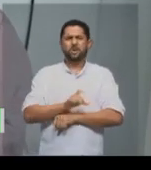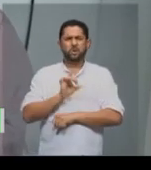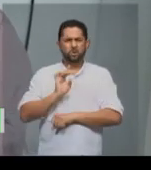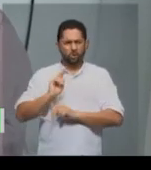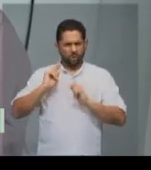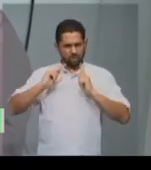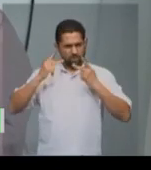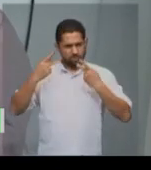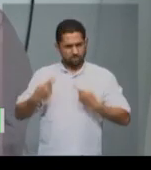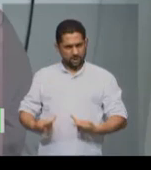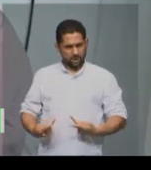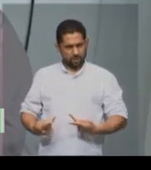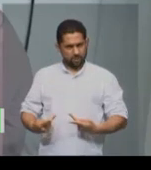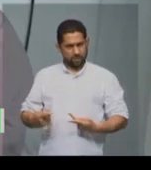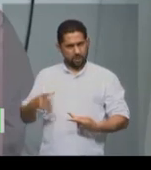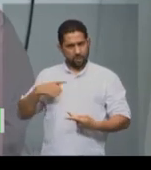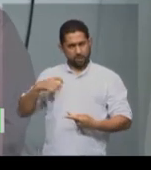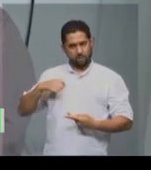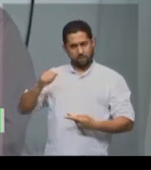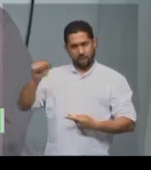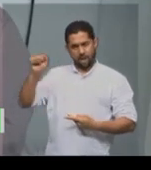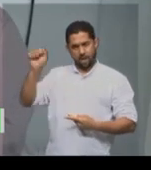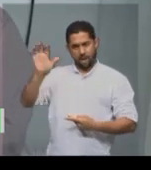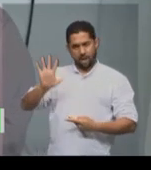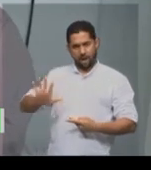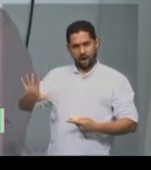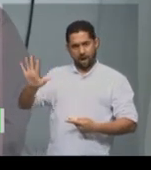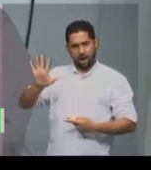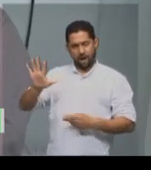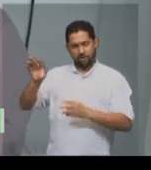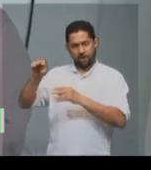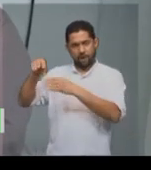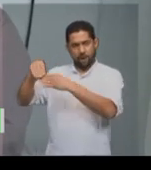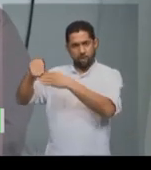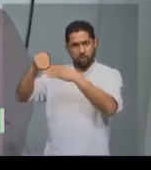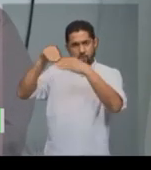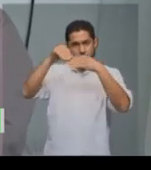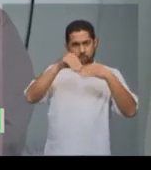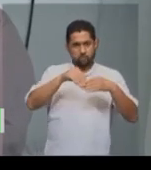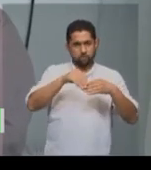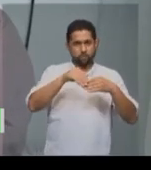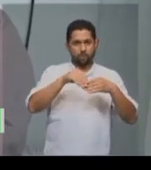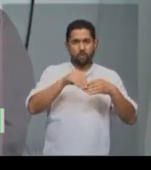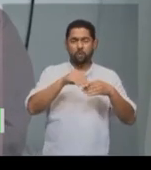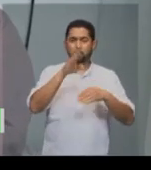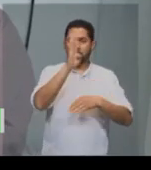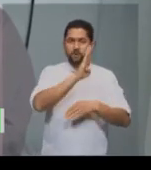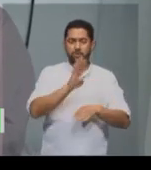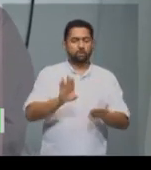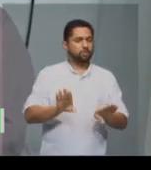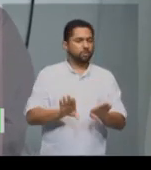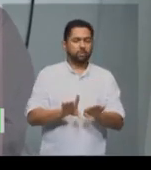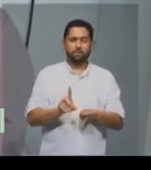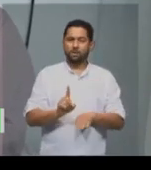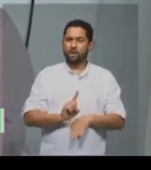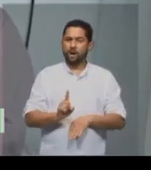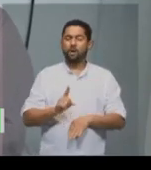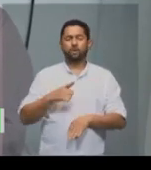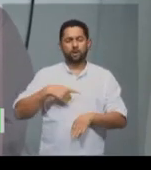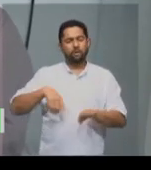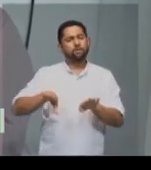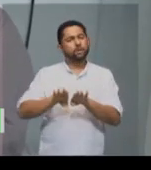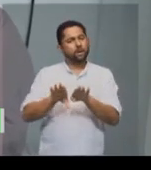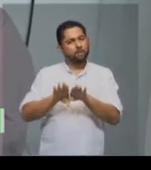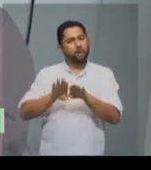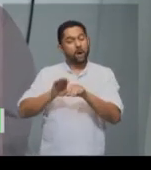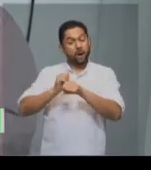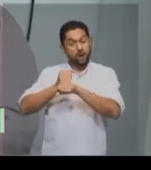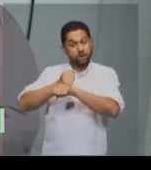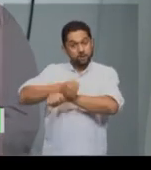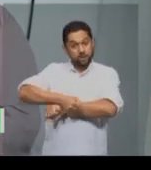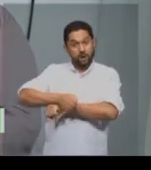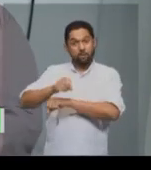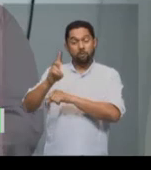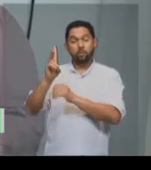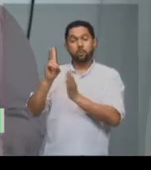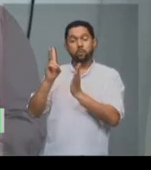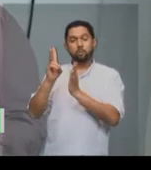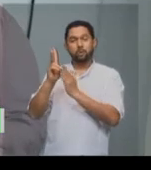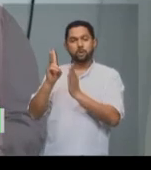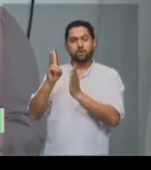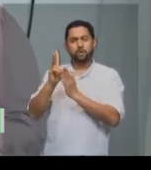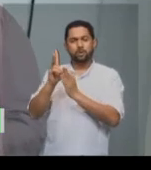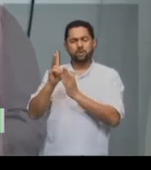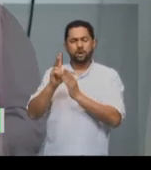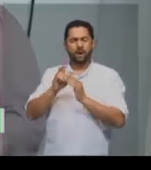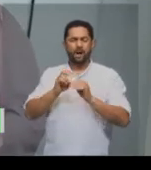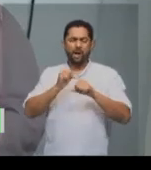humanos vindos do continente africano, houve a escravização dos nossos indígenas. O tipo de escravização, porque ela não é